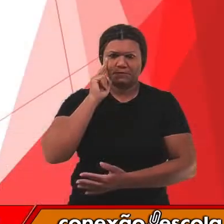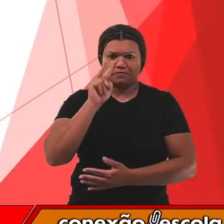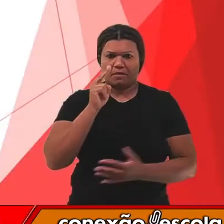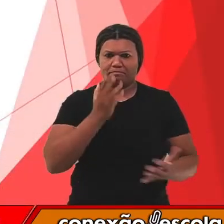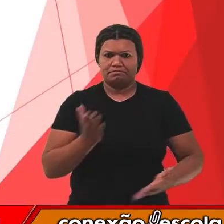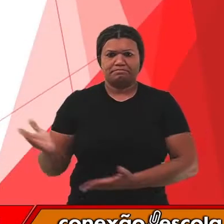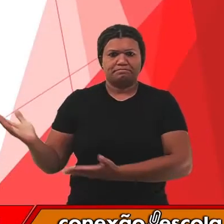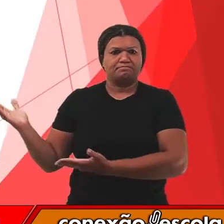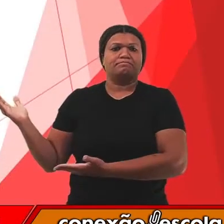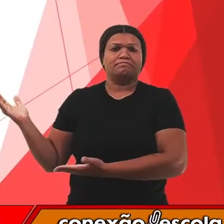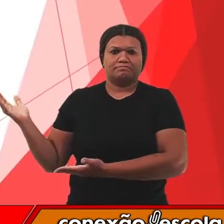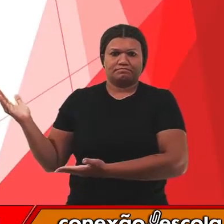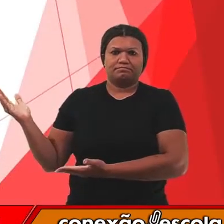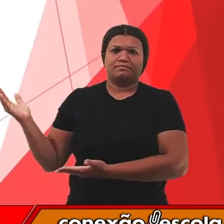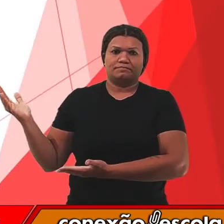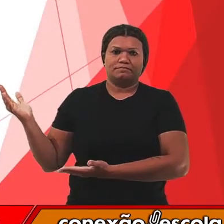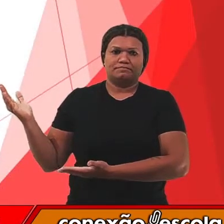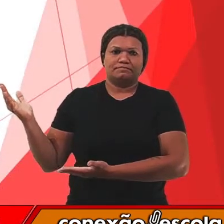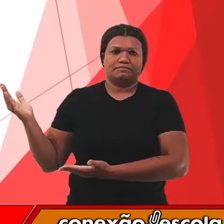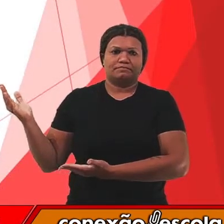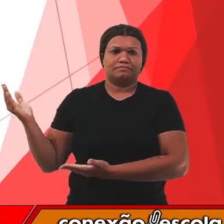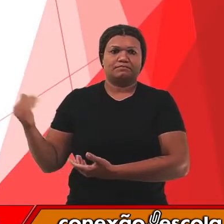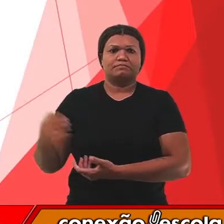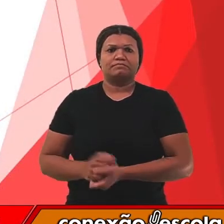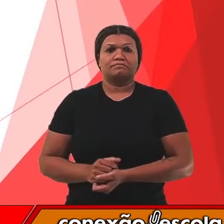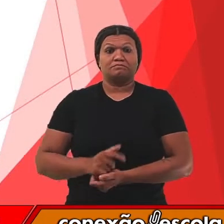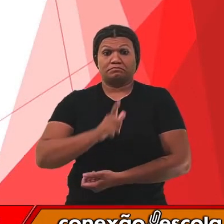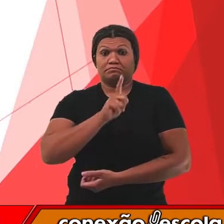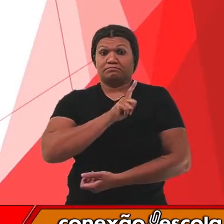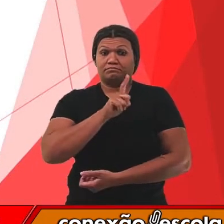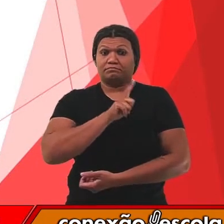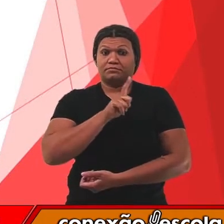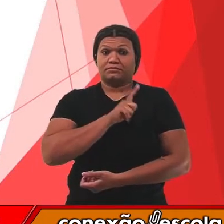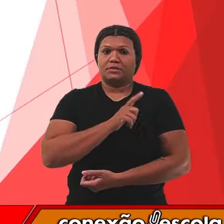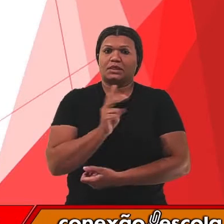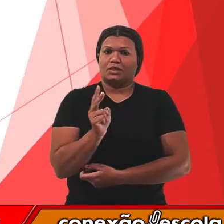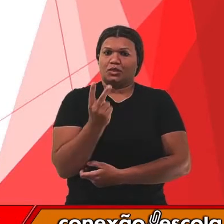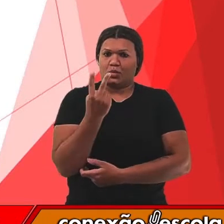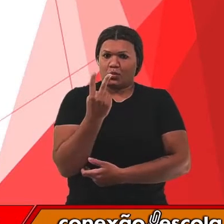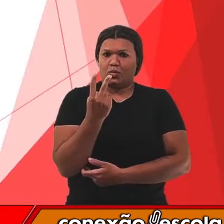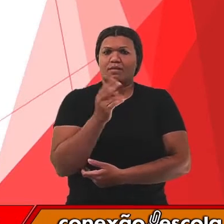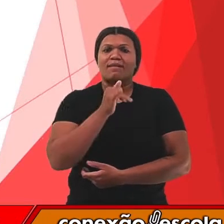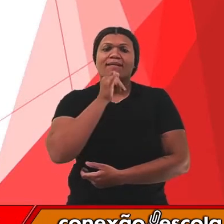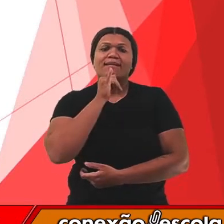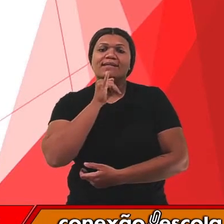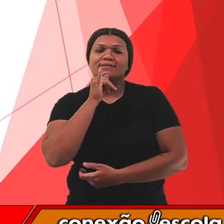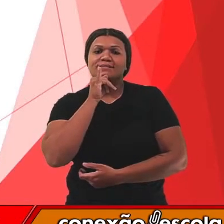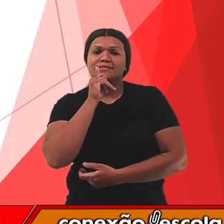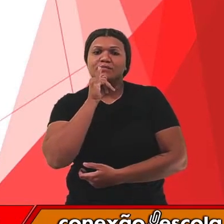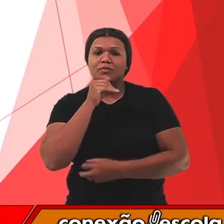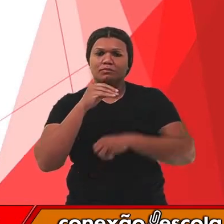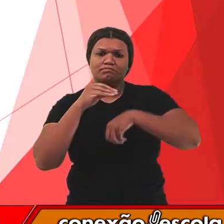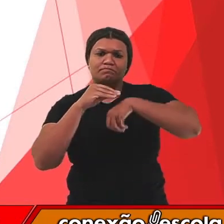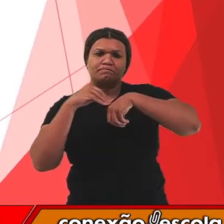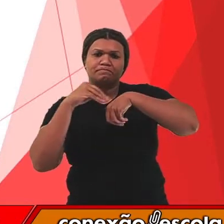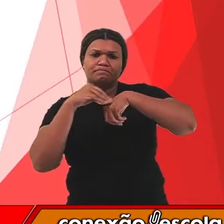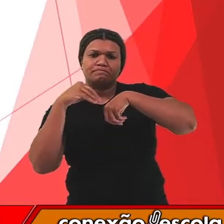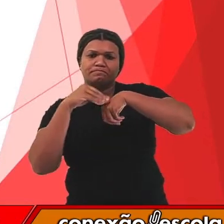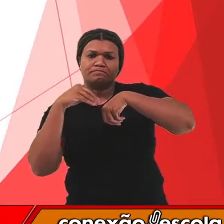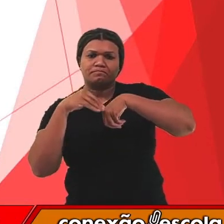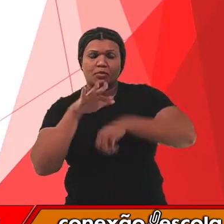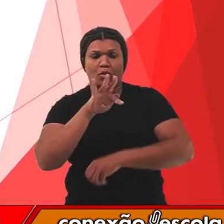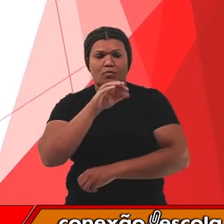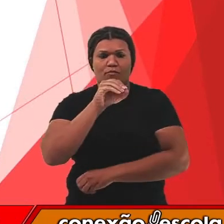Observem essa imagem desse slide. Nós temos aí dois exemplos de fósseis. Um ser